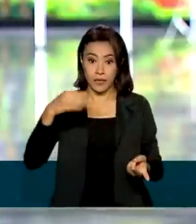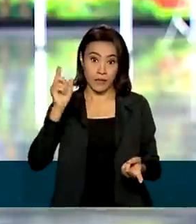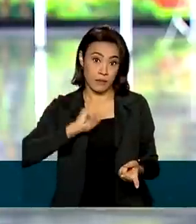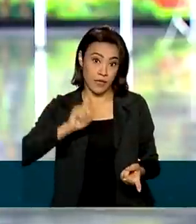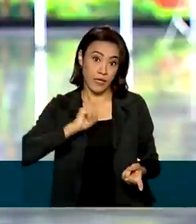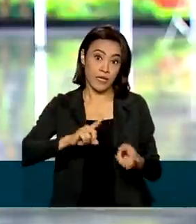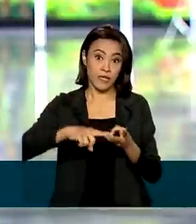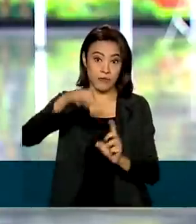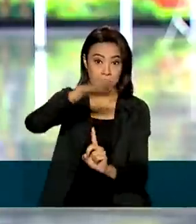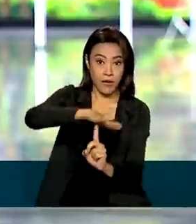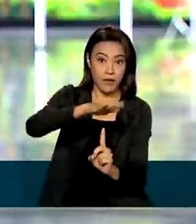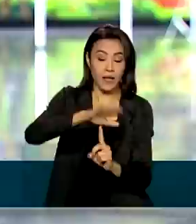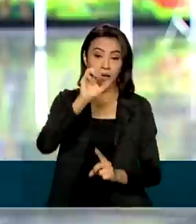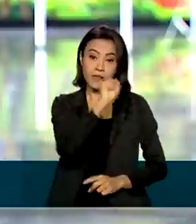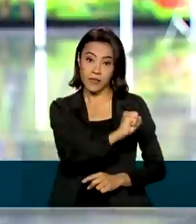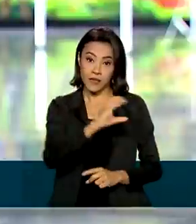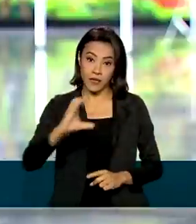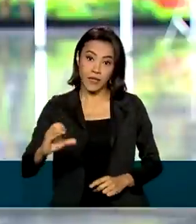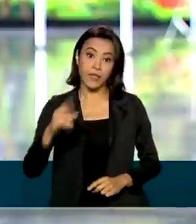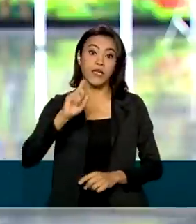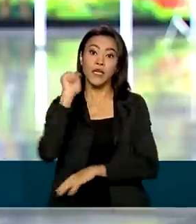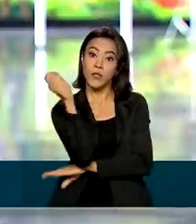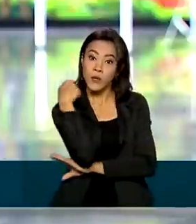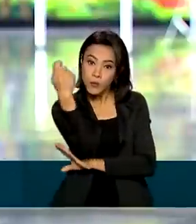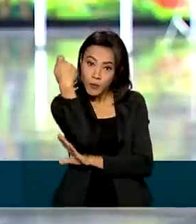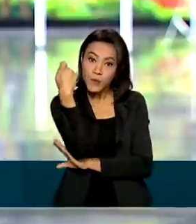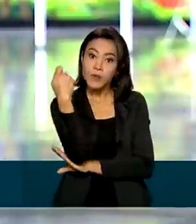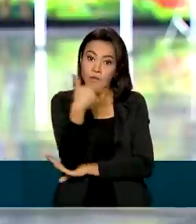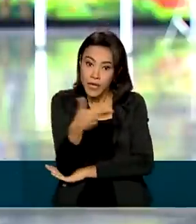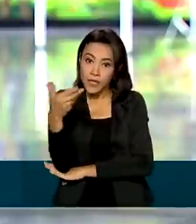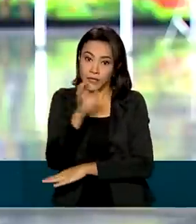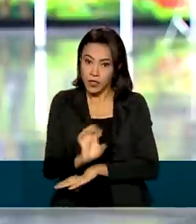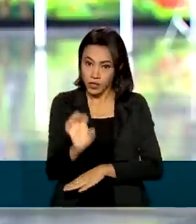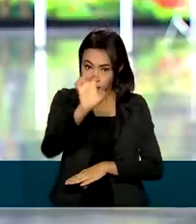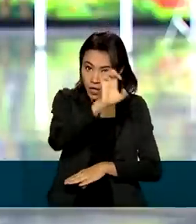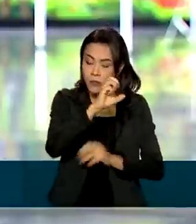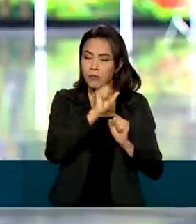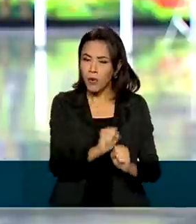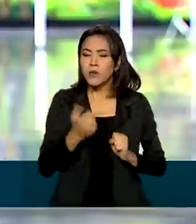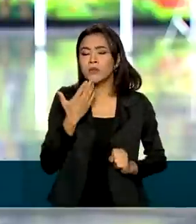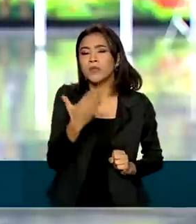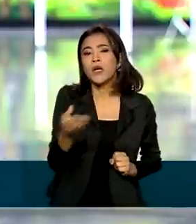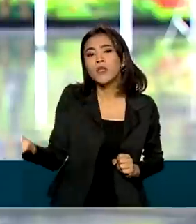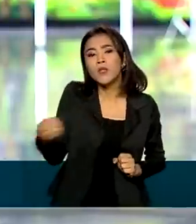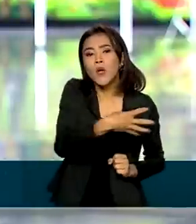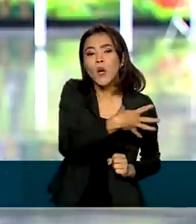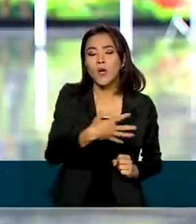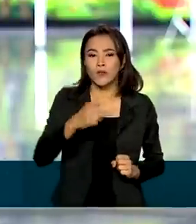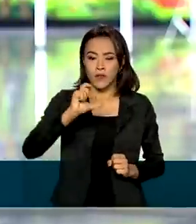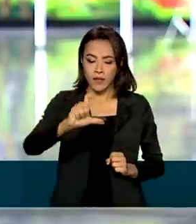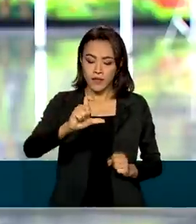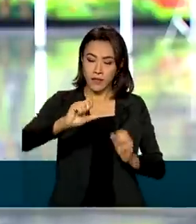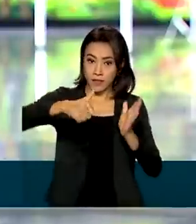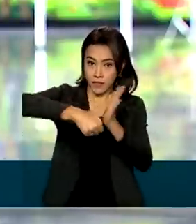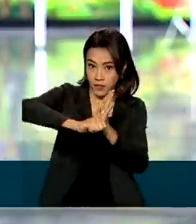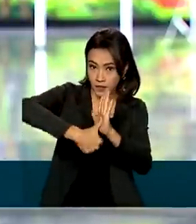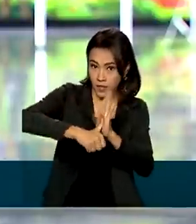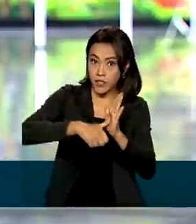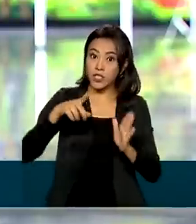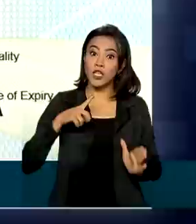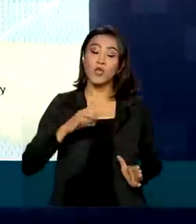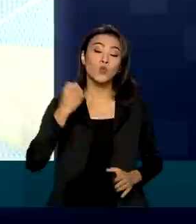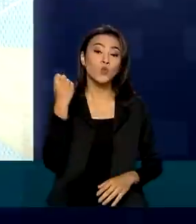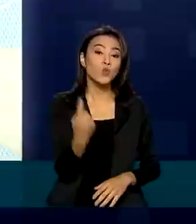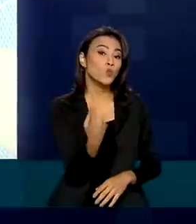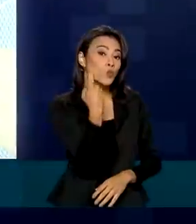Gerais, Paraná, Santa Catarina e Rio Grande do Sul poderão solicitar a nova carteira de identidade. O documento terá um número